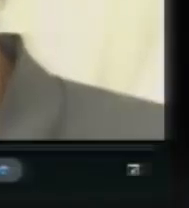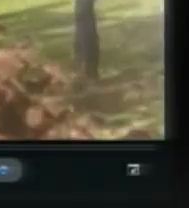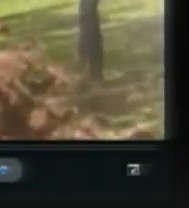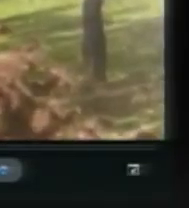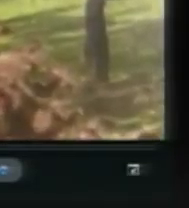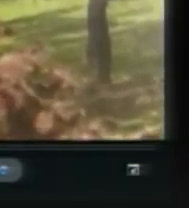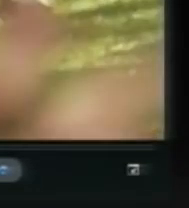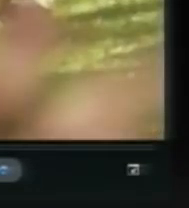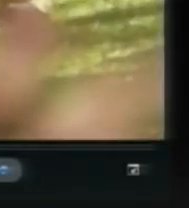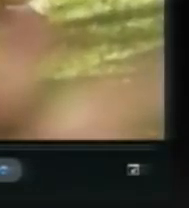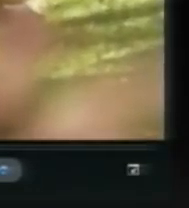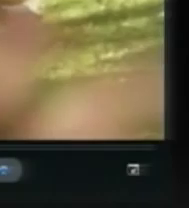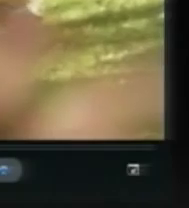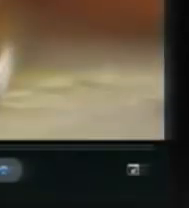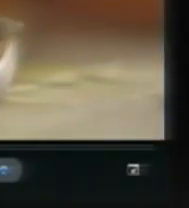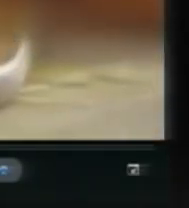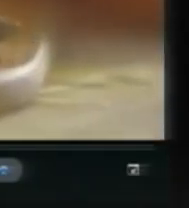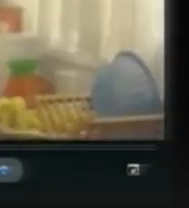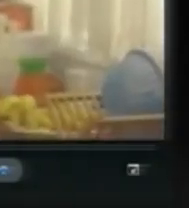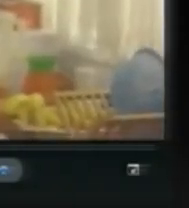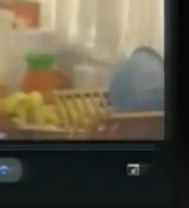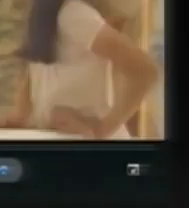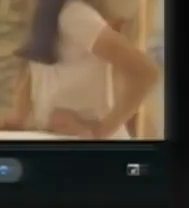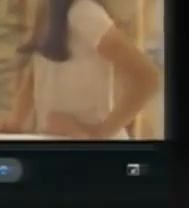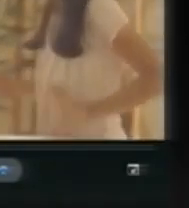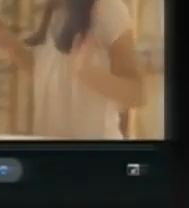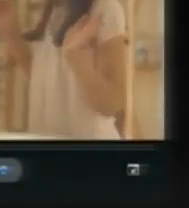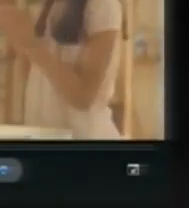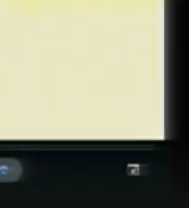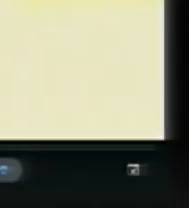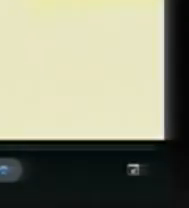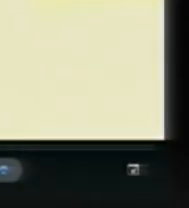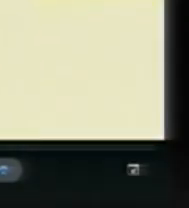Sua família não vai esquecer o que você fez por ela.